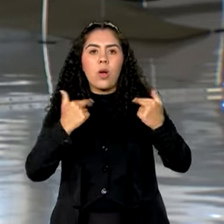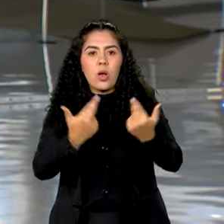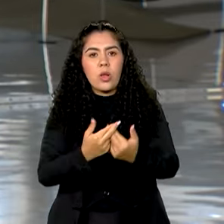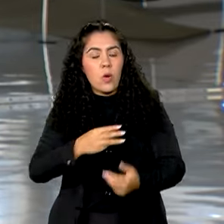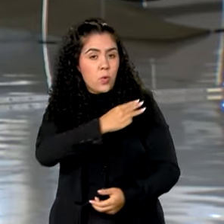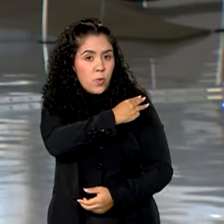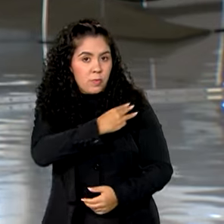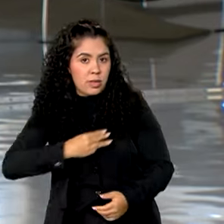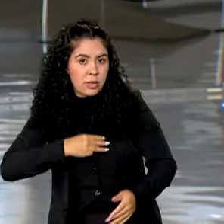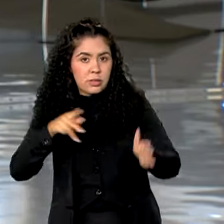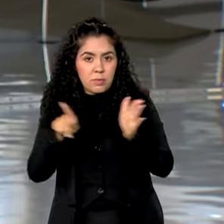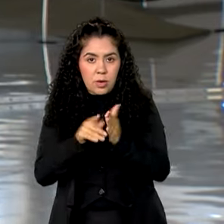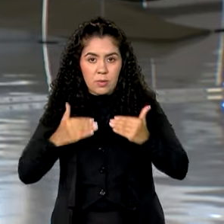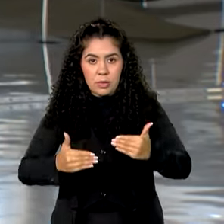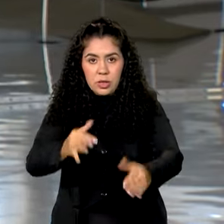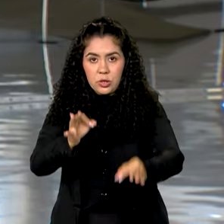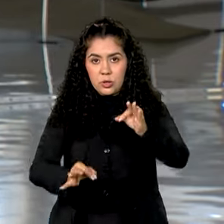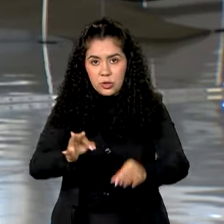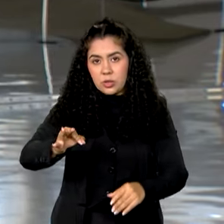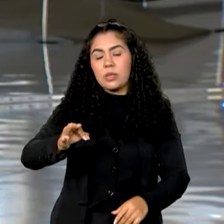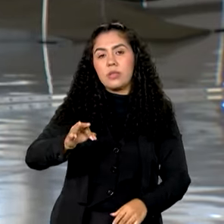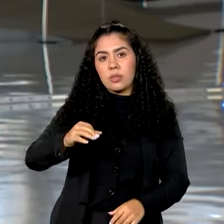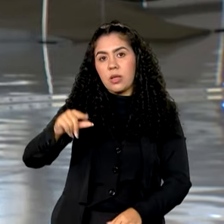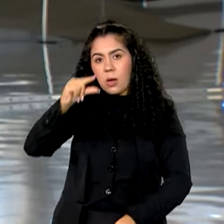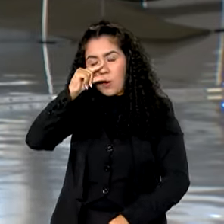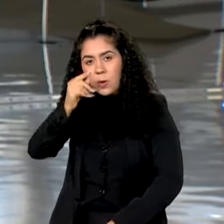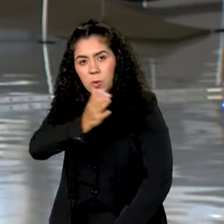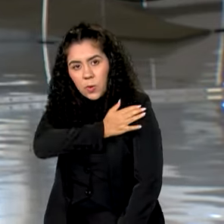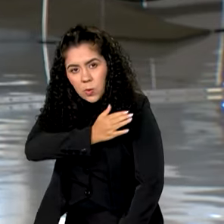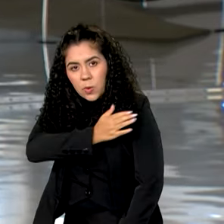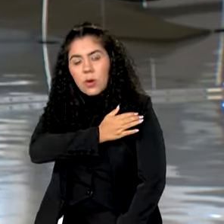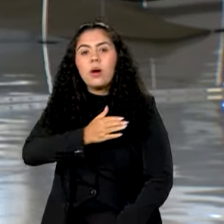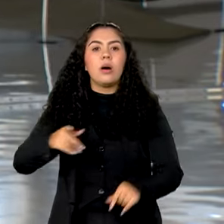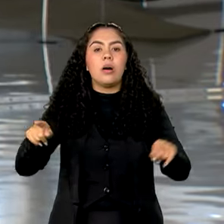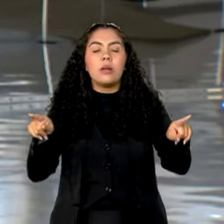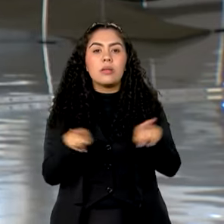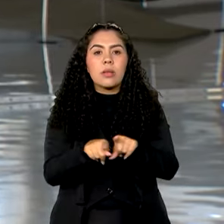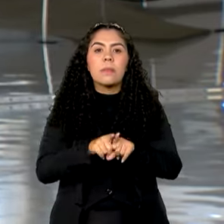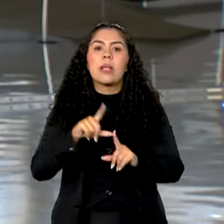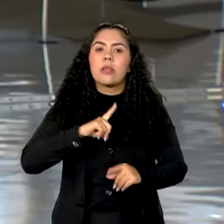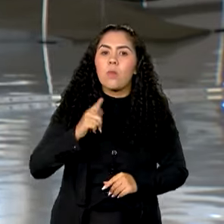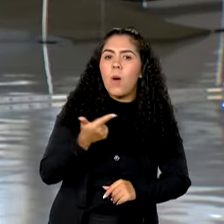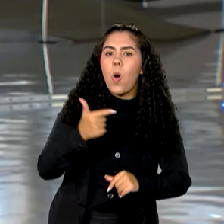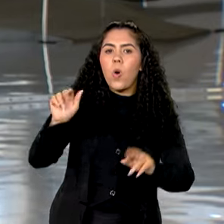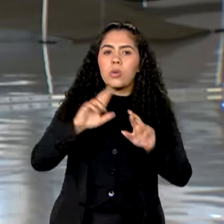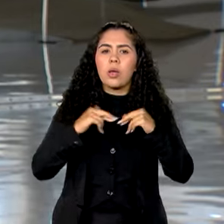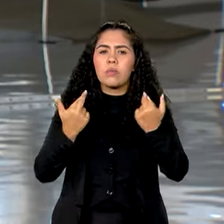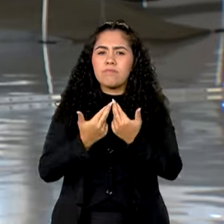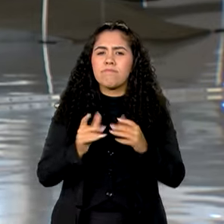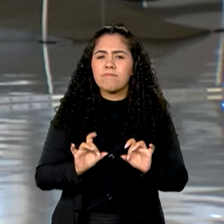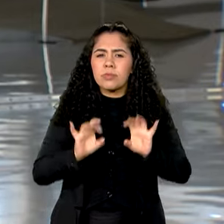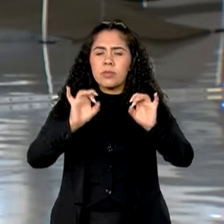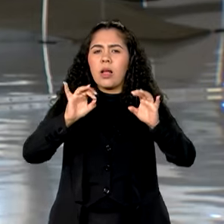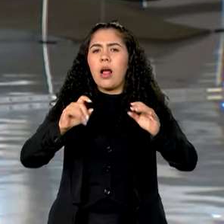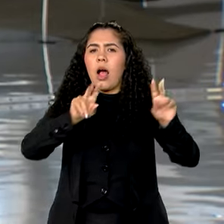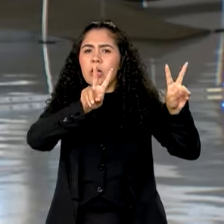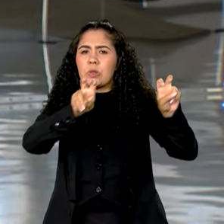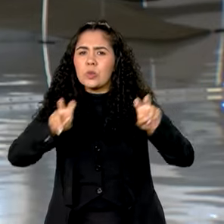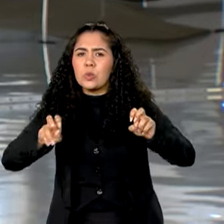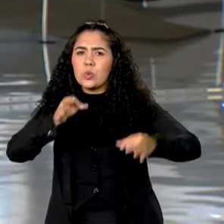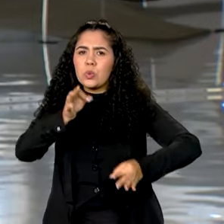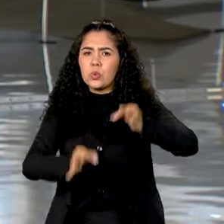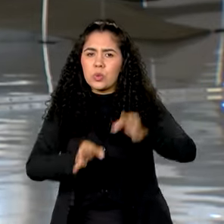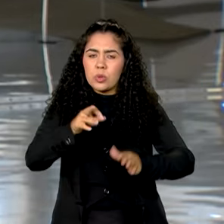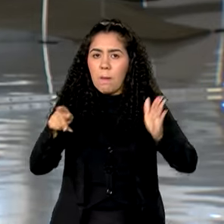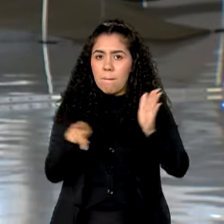Costa. E mais tarde, a agenda segue com uma outra reunião com o secretário especial para assuntos jurídicos da Casa Civil,